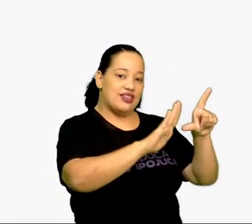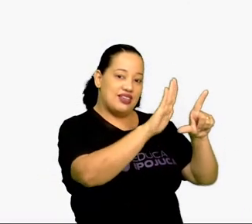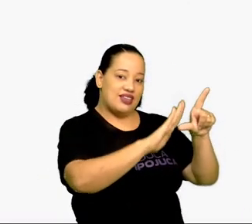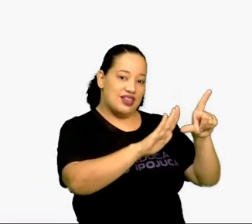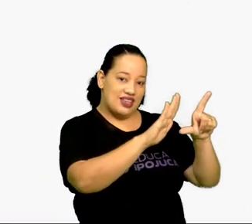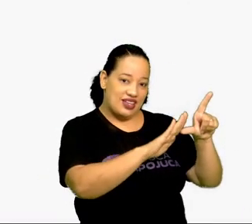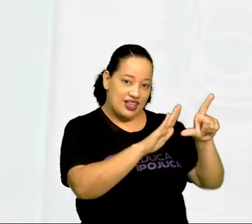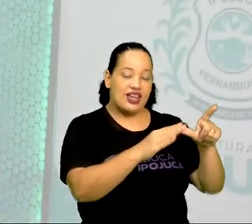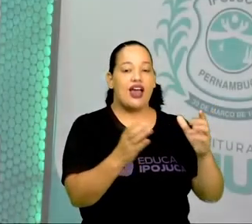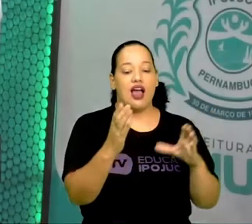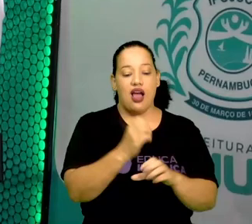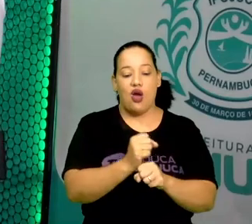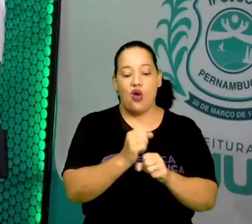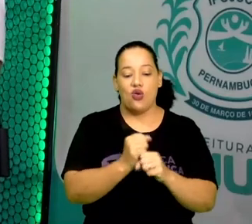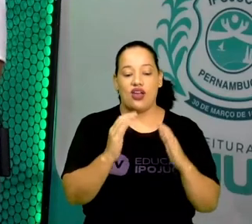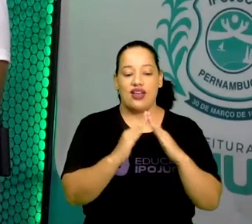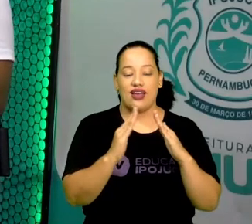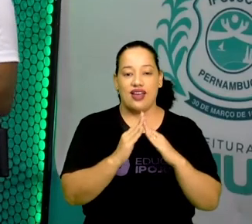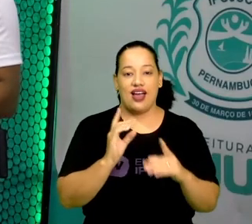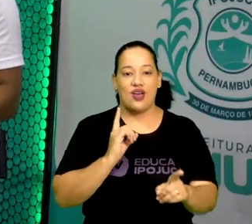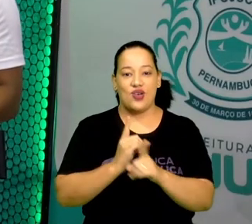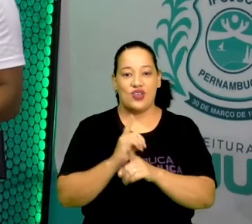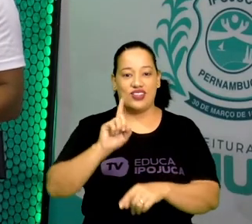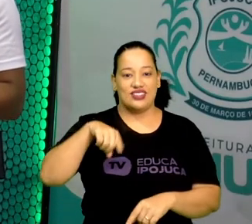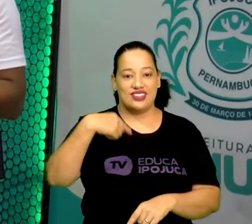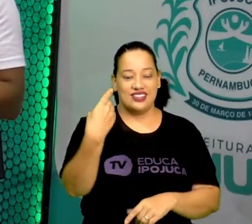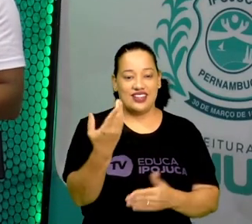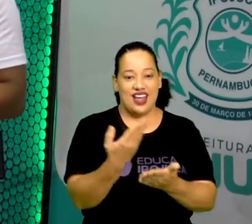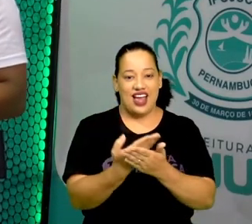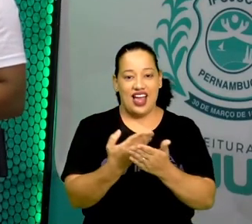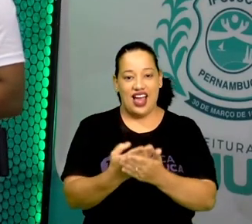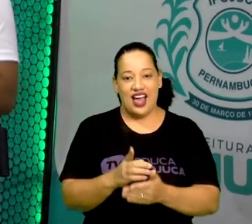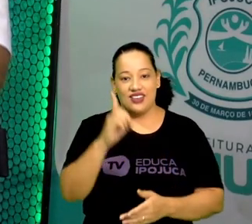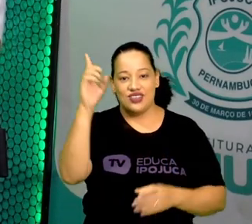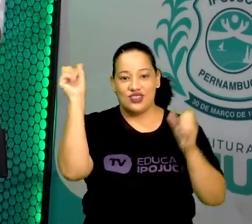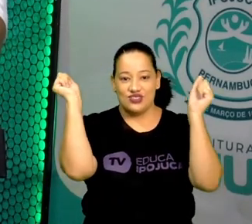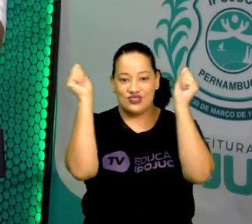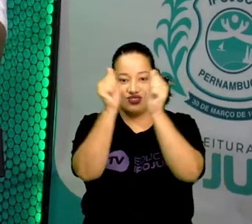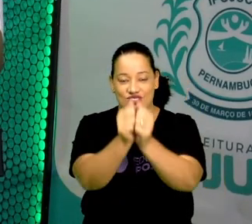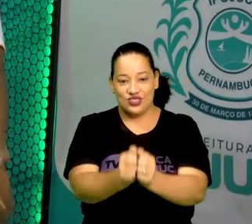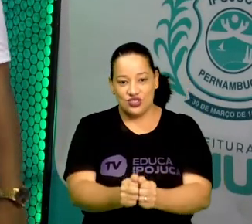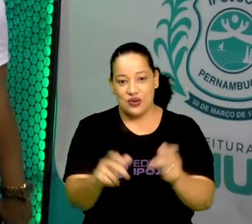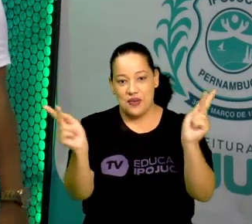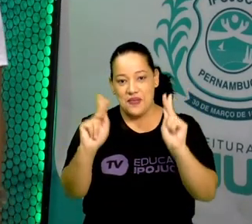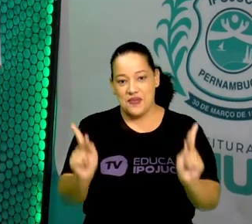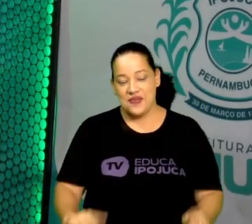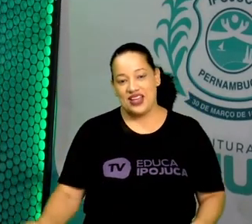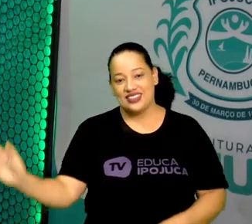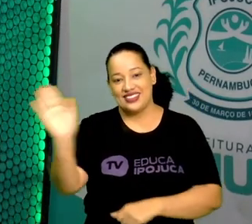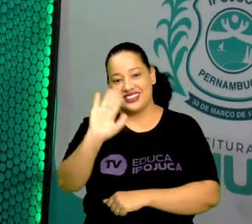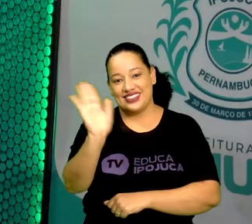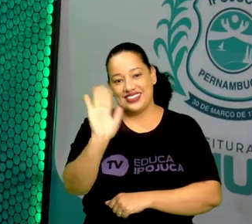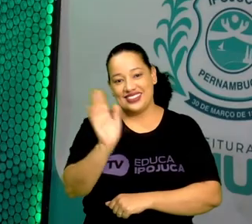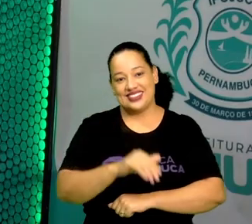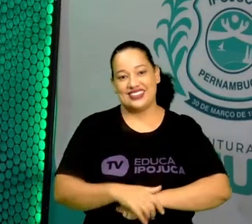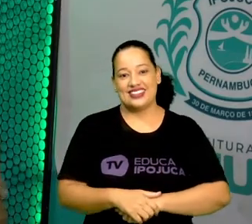Nos encontraremos na próxima aula. Fique com Deus, fique na paz e até mais!